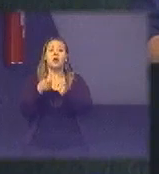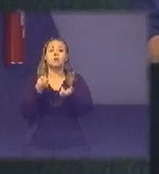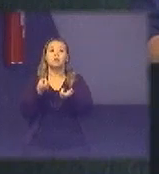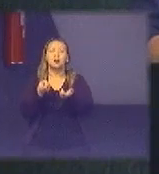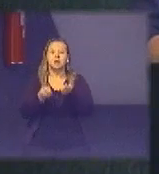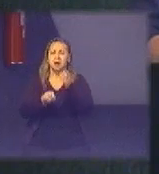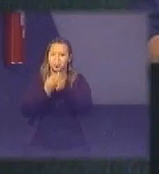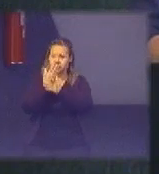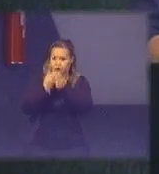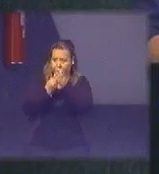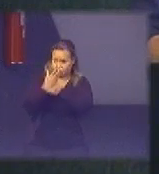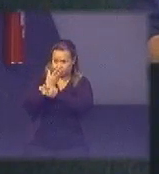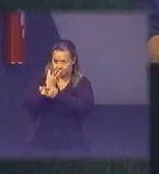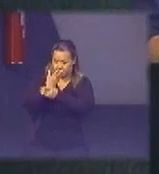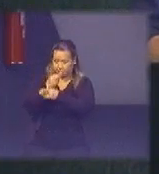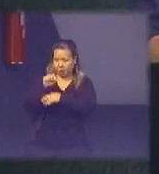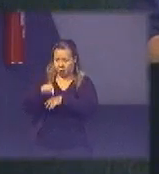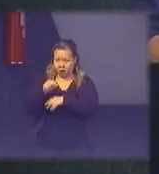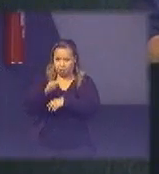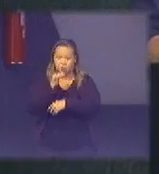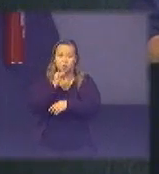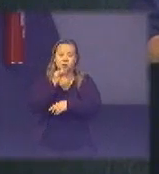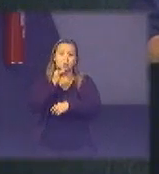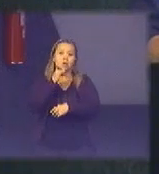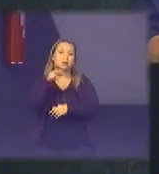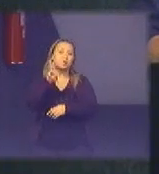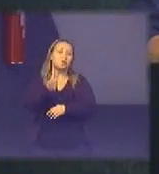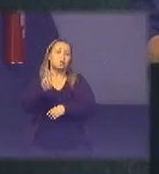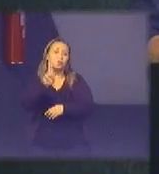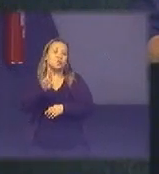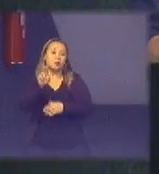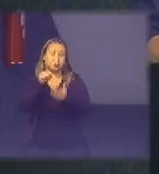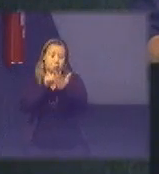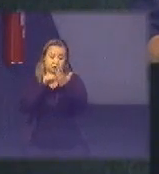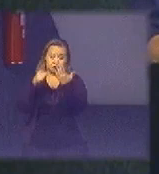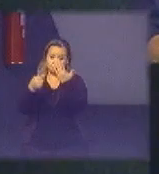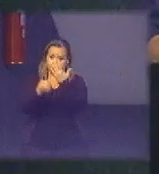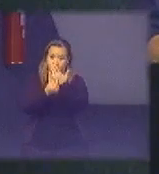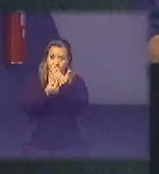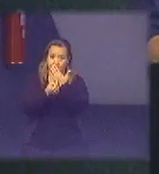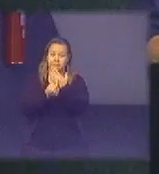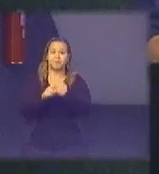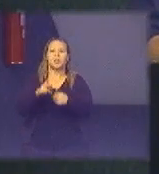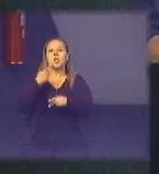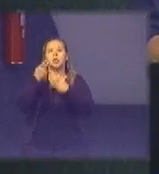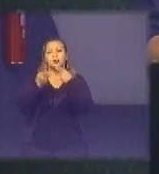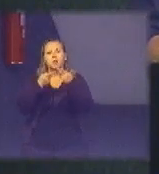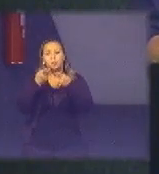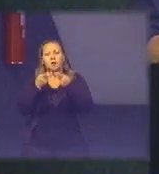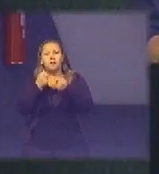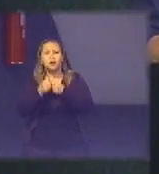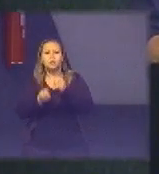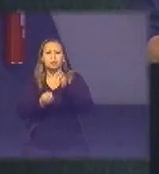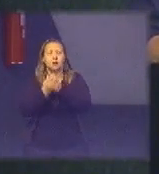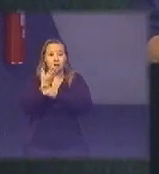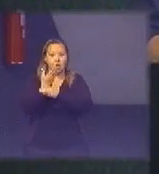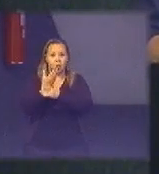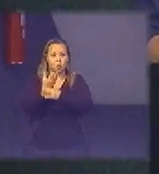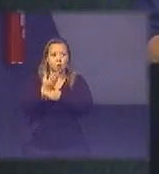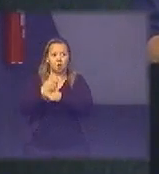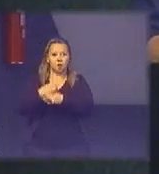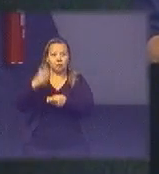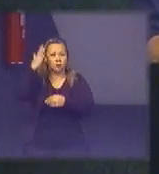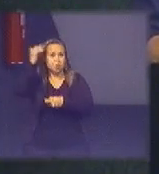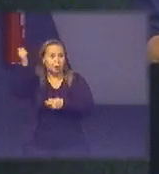criar e essa é uma alegoria que eu usei até numa fala pretérita minha se você fosse criar e hoje está meio na moda um super